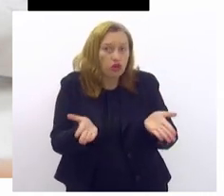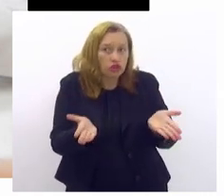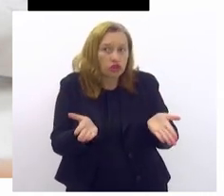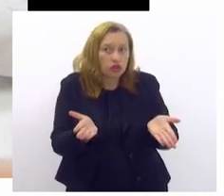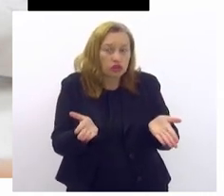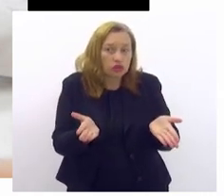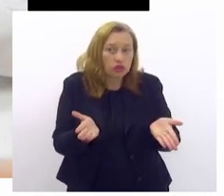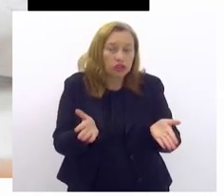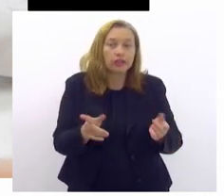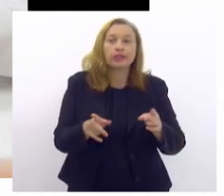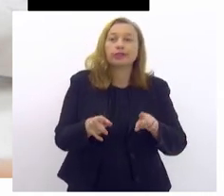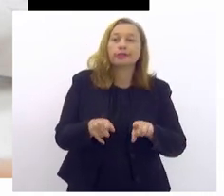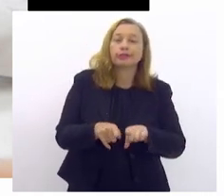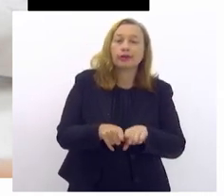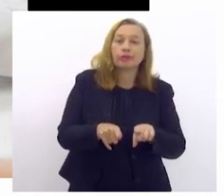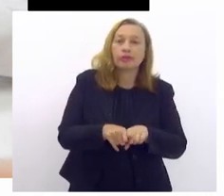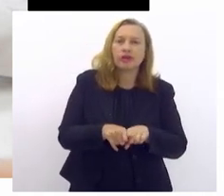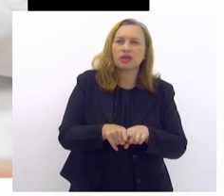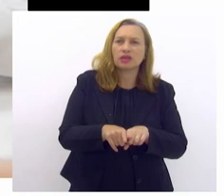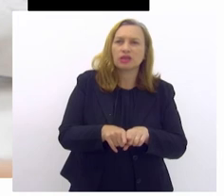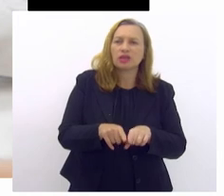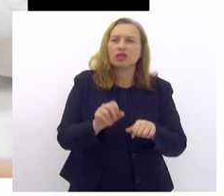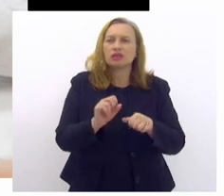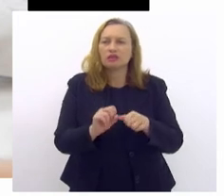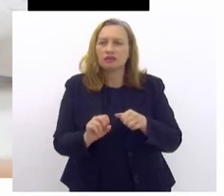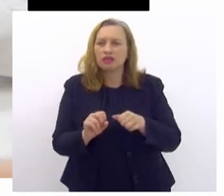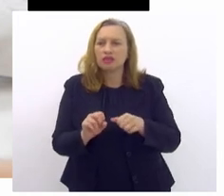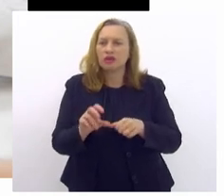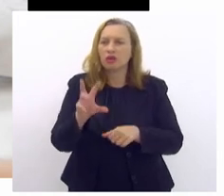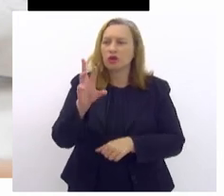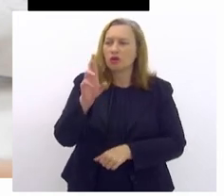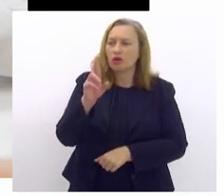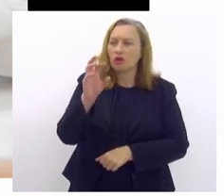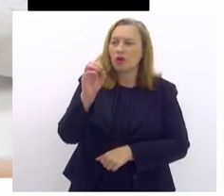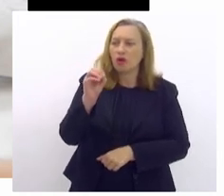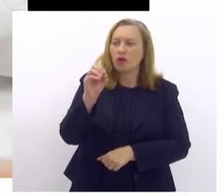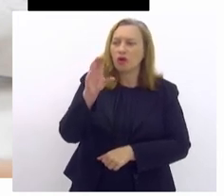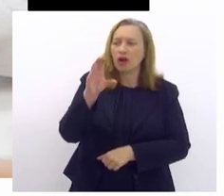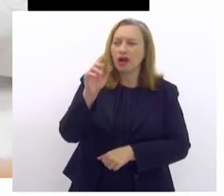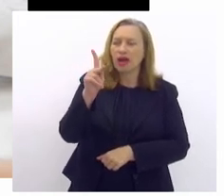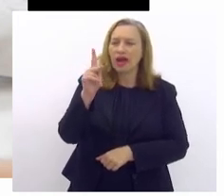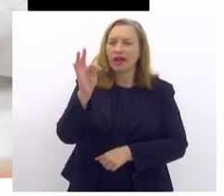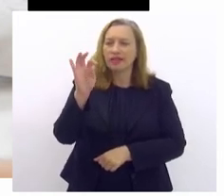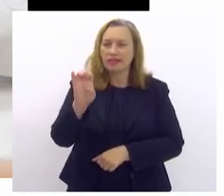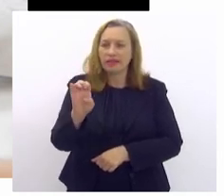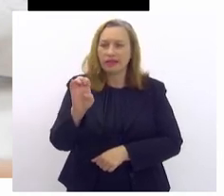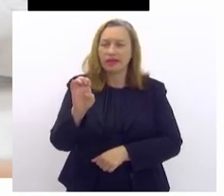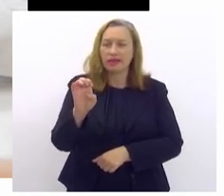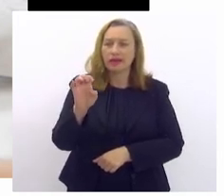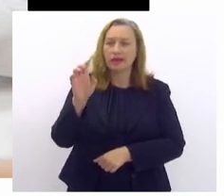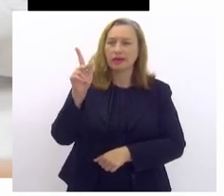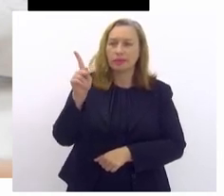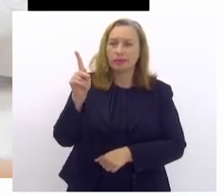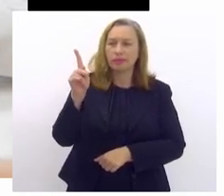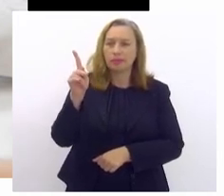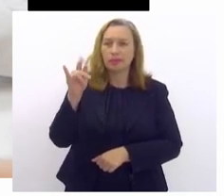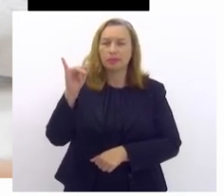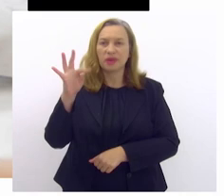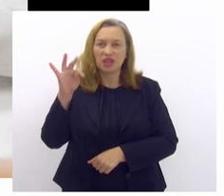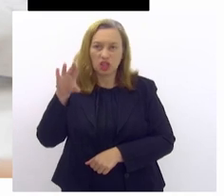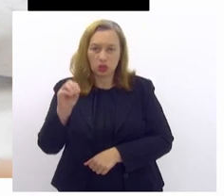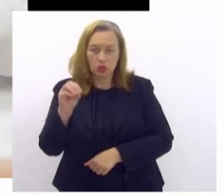como o que foi feito na Roquete Pinto, foi um projeto que foi inscrito na Associação Nacional